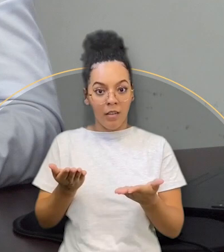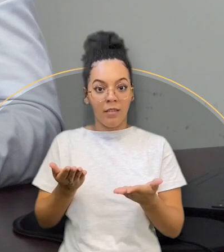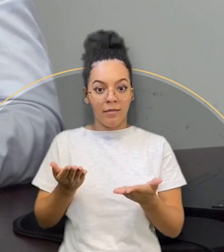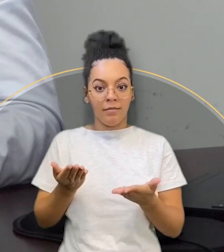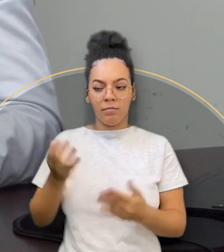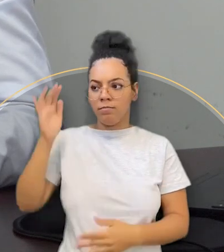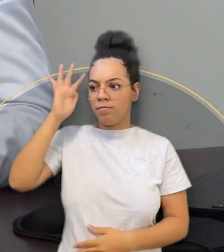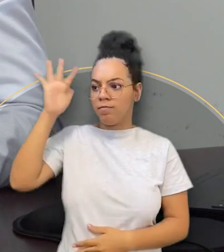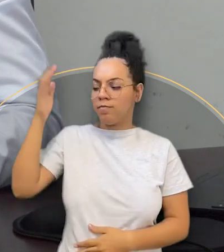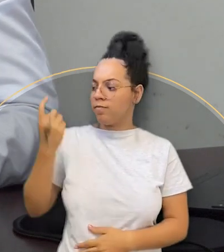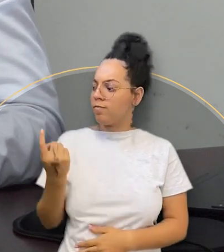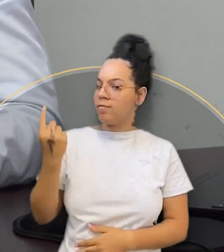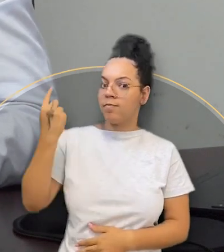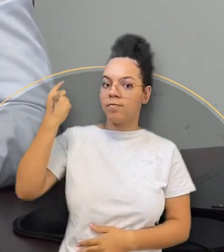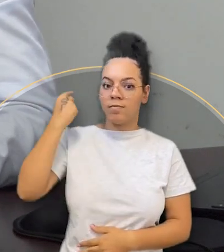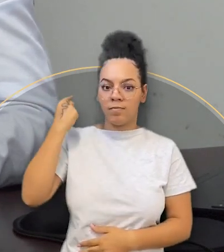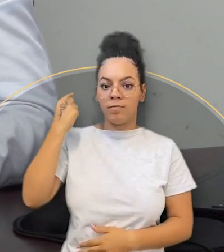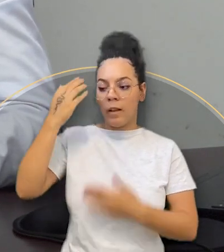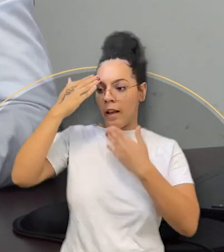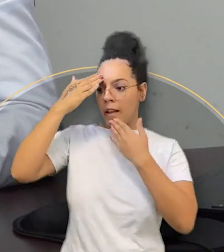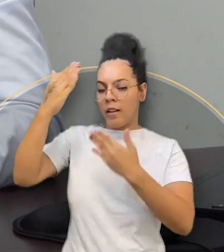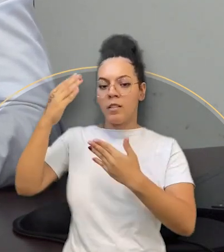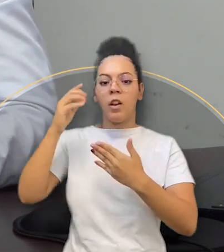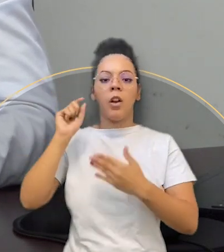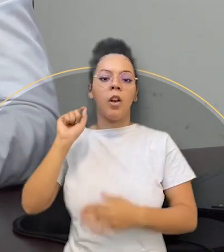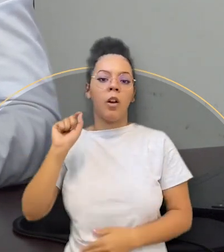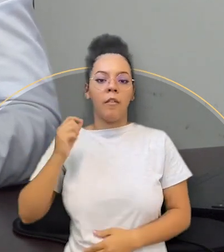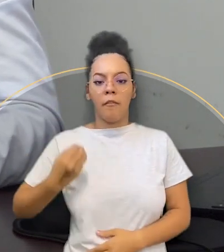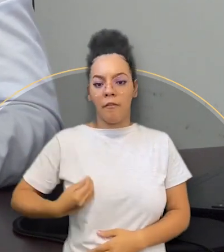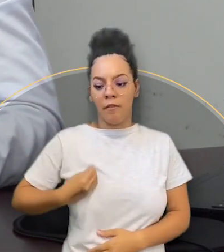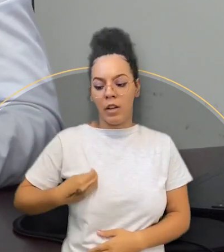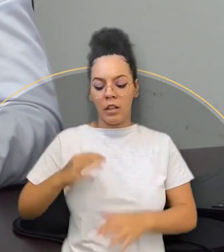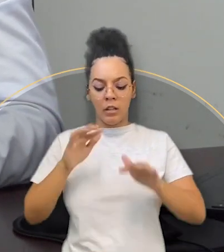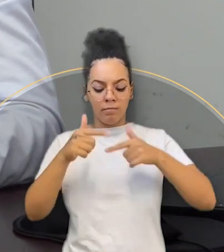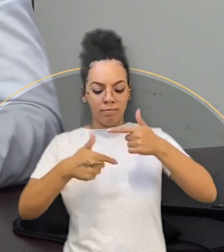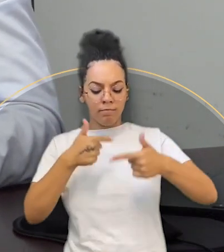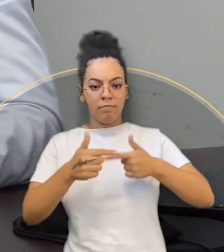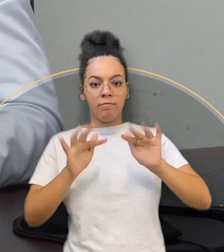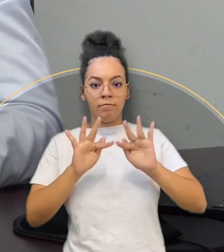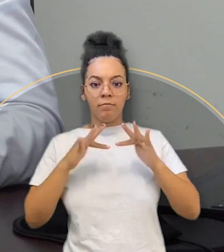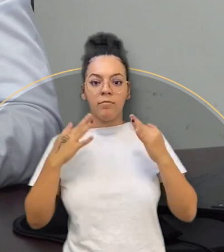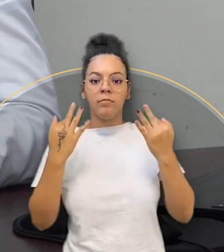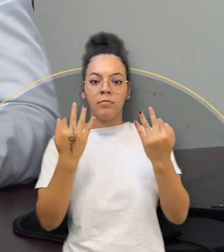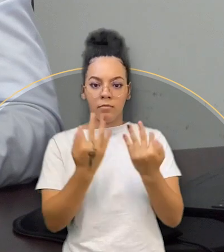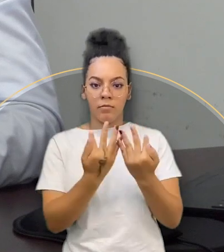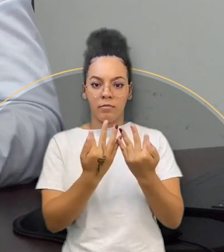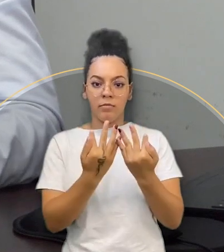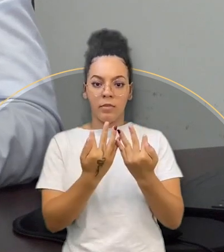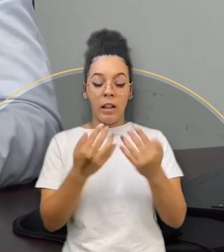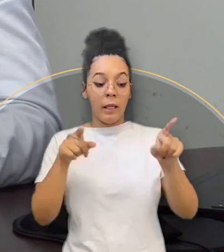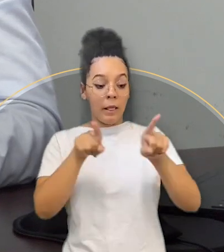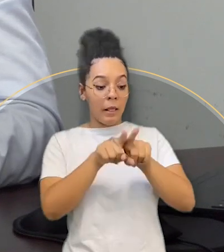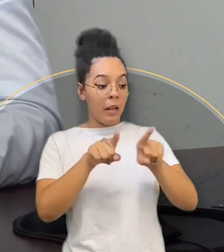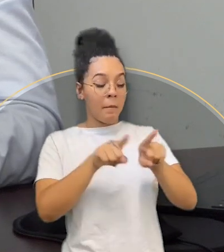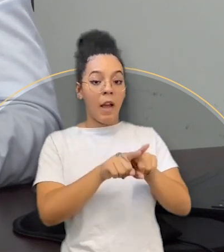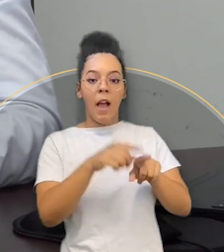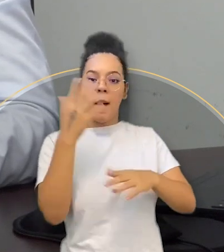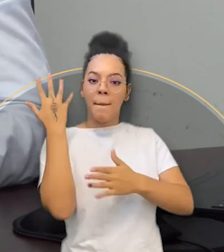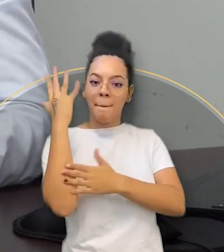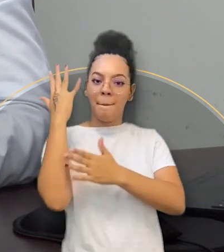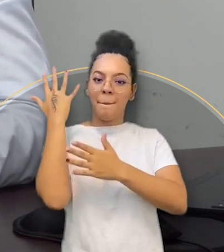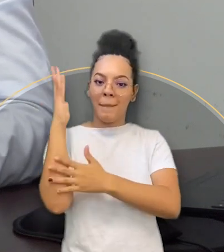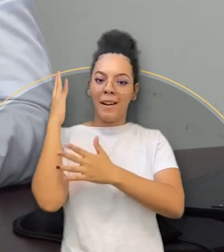momento de refletir sobre o que passou, agradecer pela vida, pelo trabalho, pela família e celebrar as